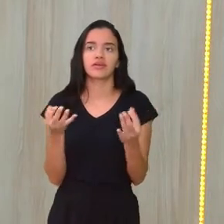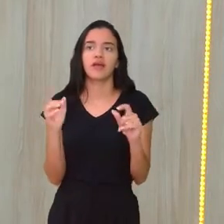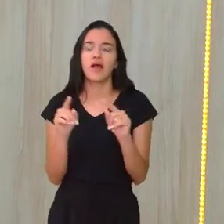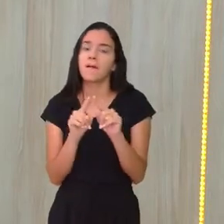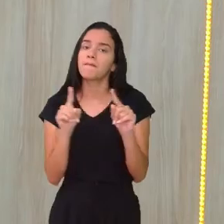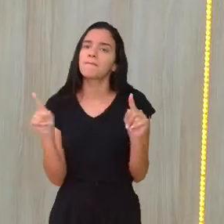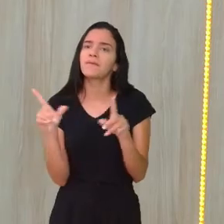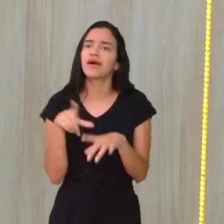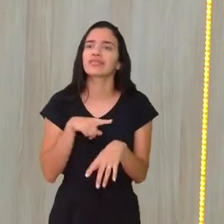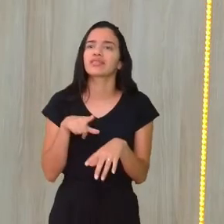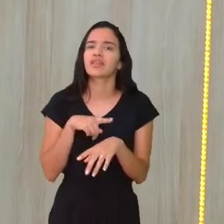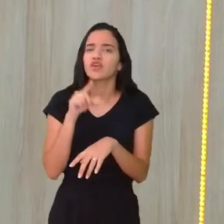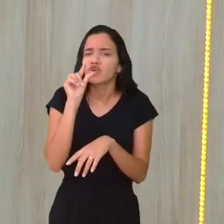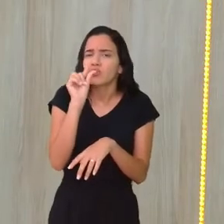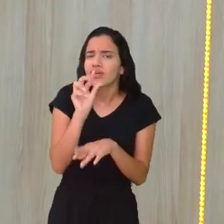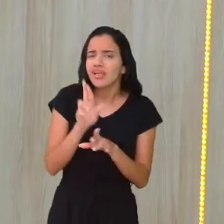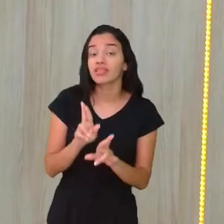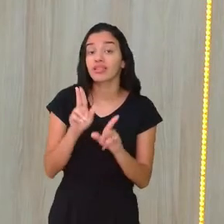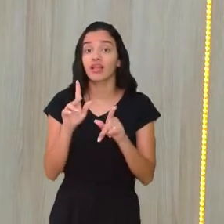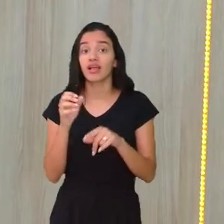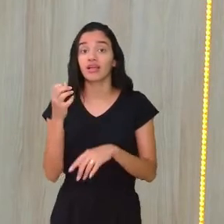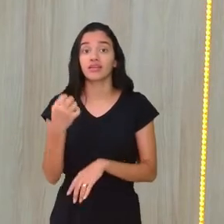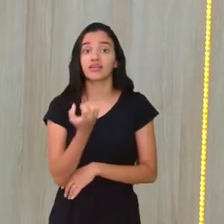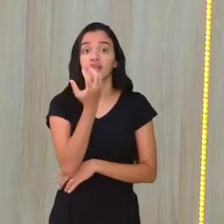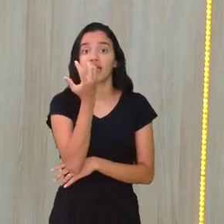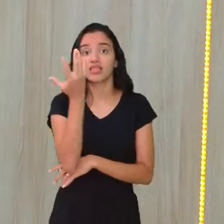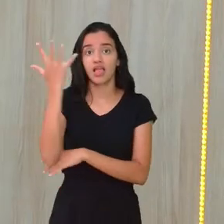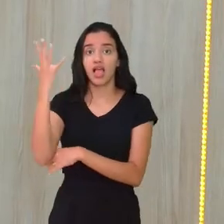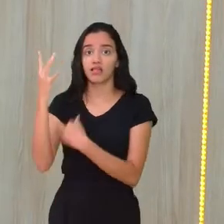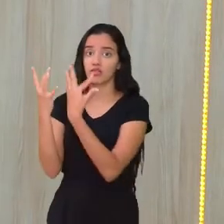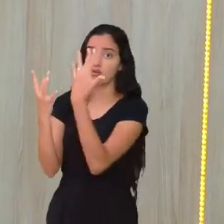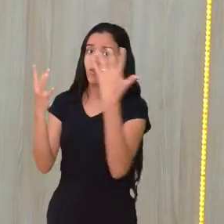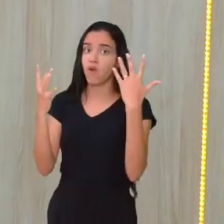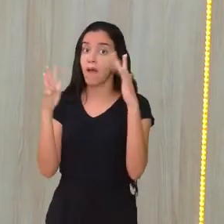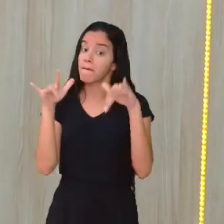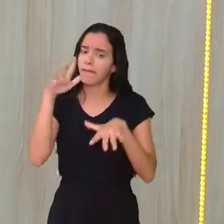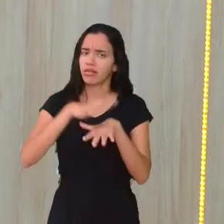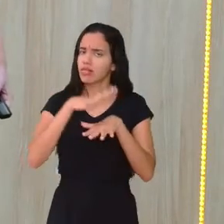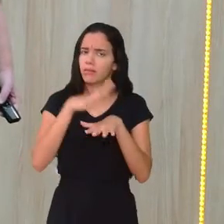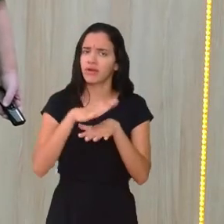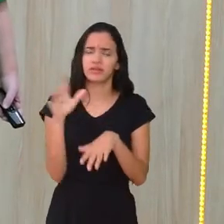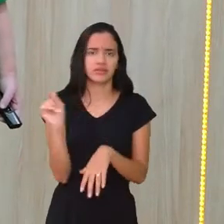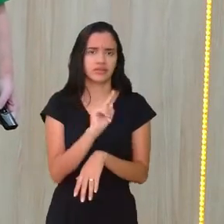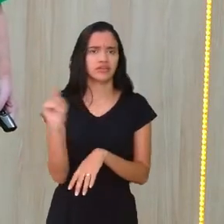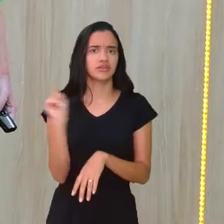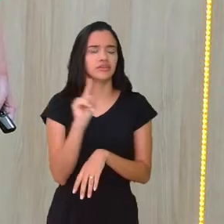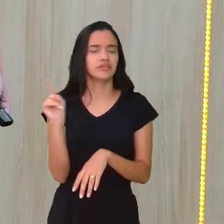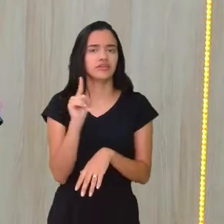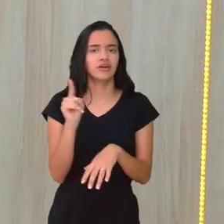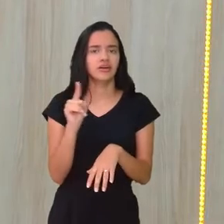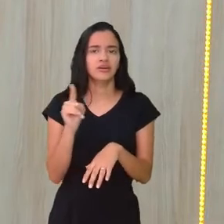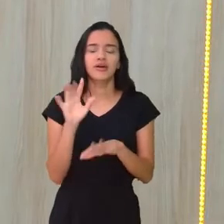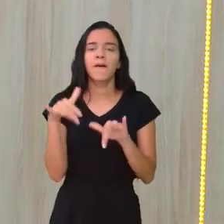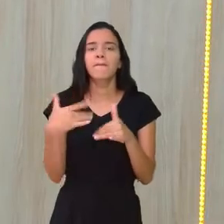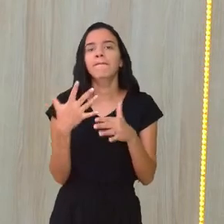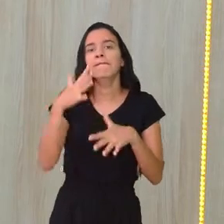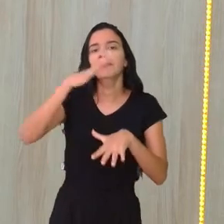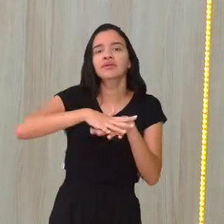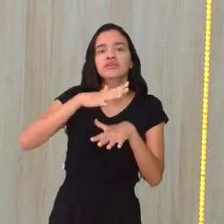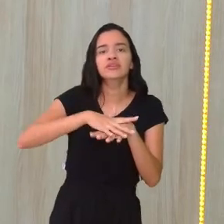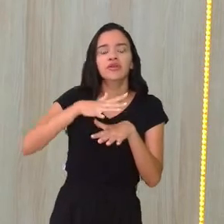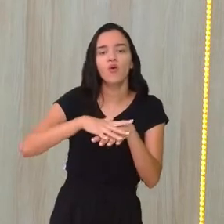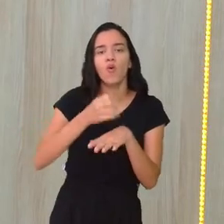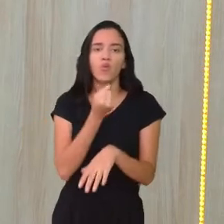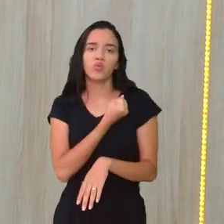pouco de diferença. É isso que eu digo. Na natureza, a gente não é matematicamente. A matemática, ela é um modelo exato. Não